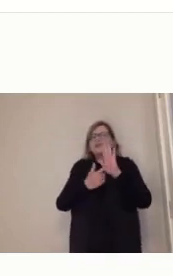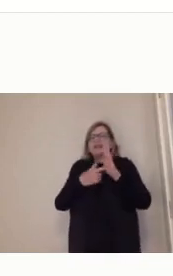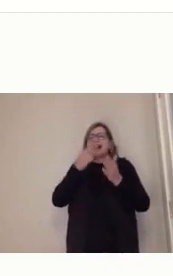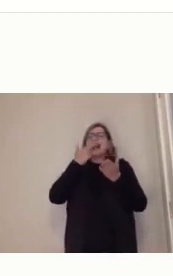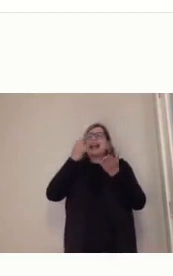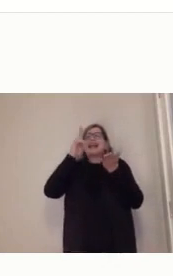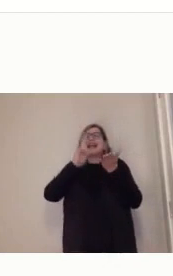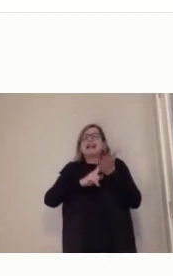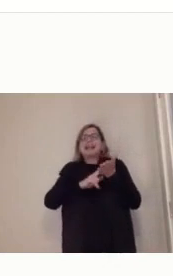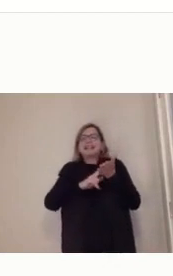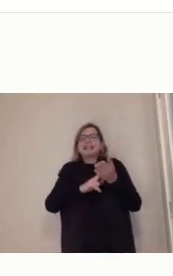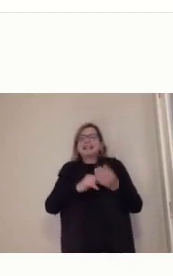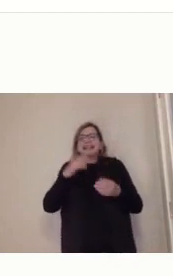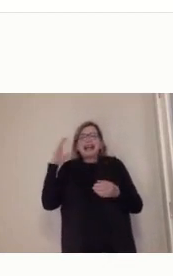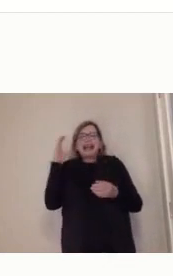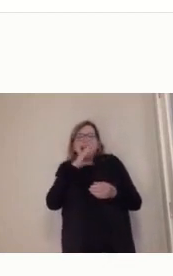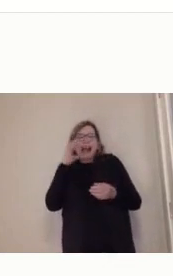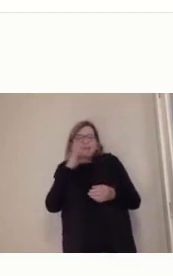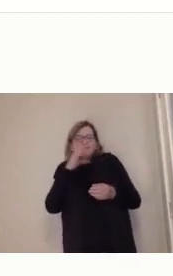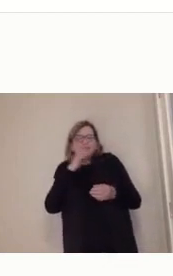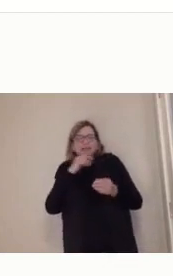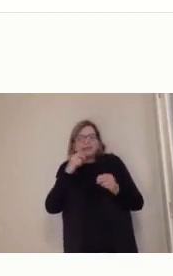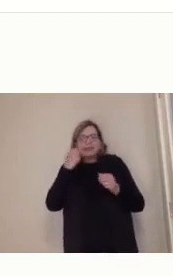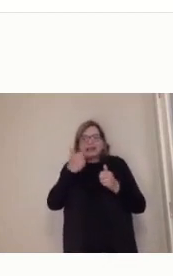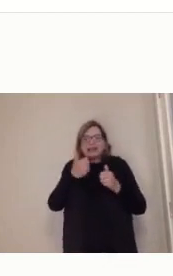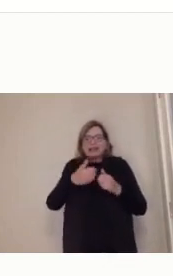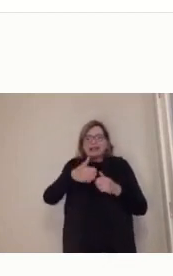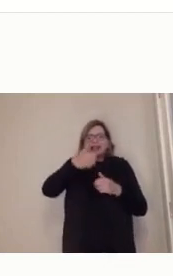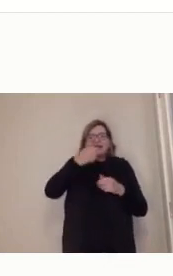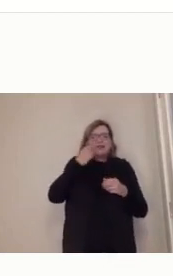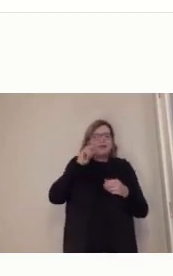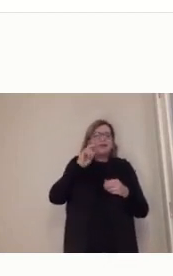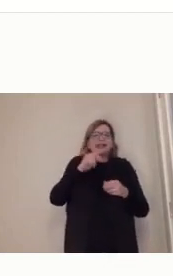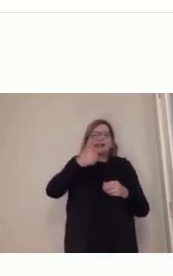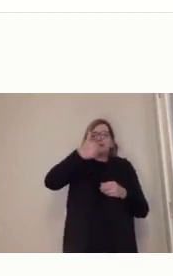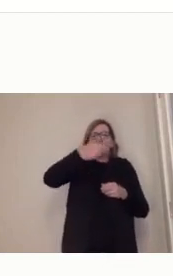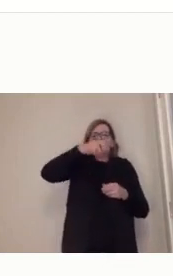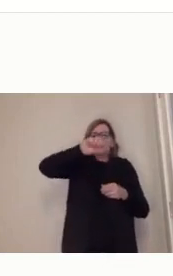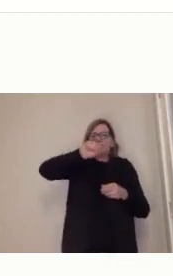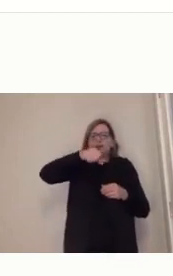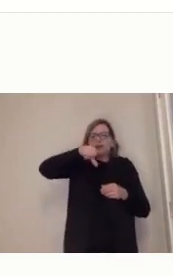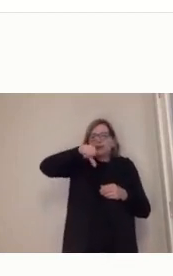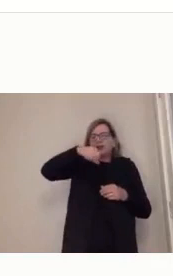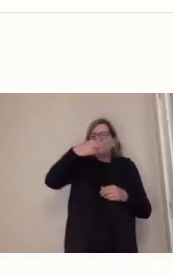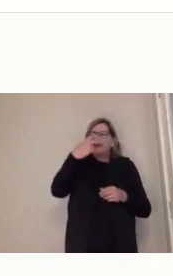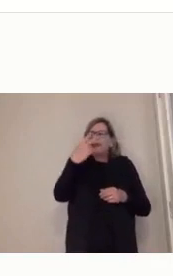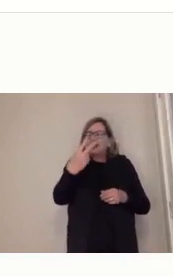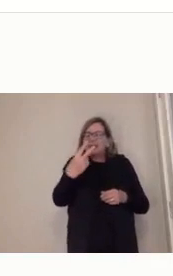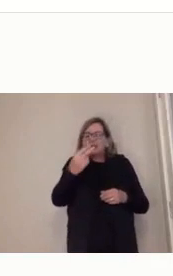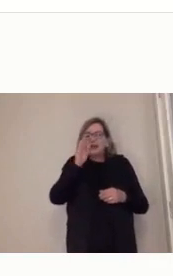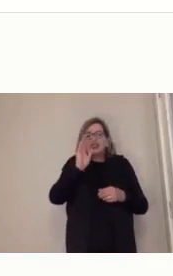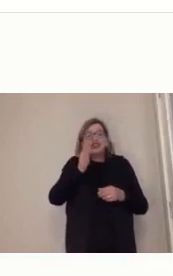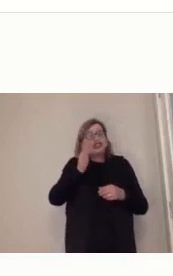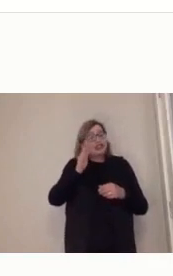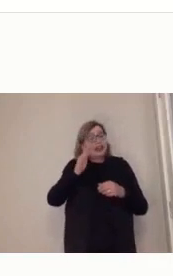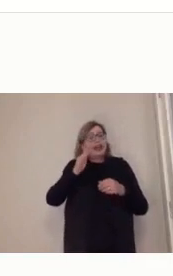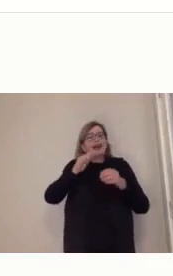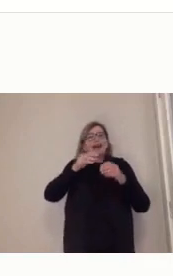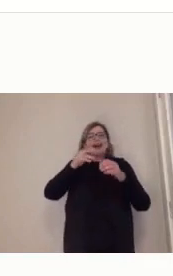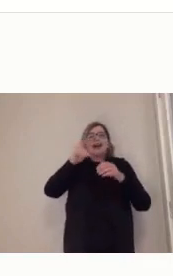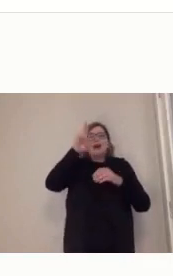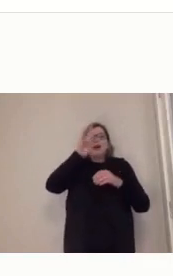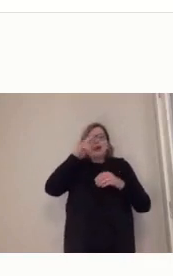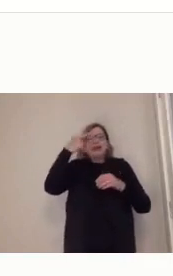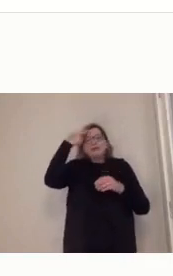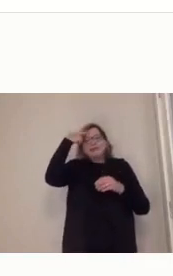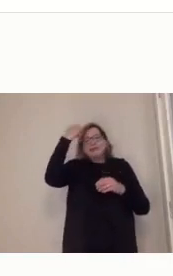o primeiro programa formal de IAD. Já havia uma formação. Então, dizer que a educação à distância é nova, não, ela não é nova. Ela é muito